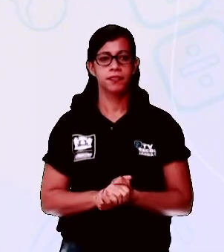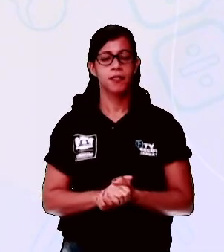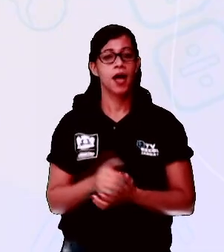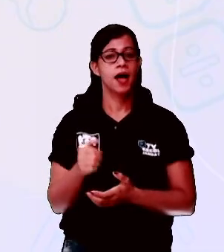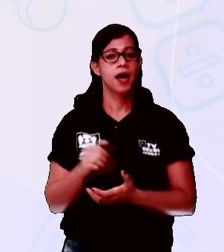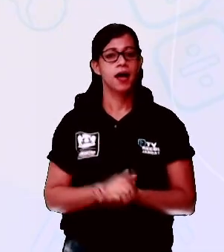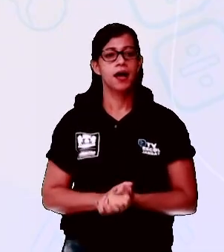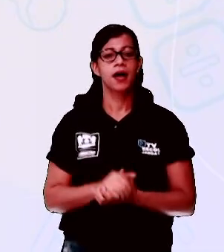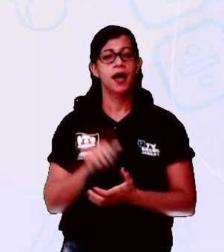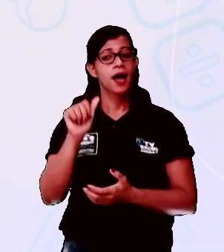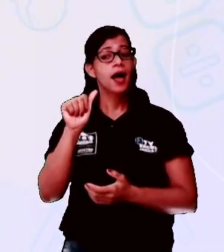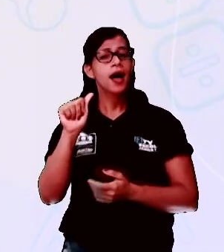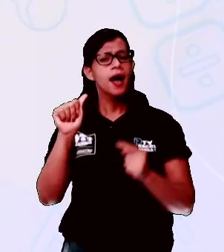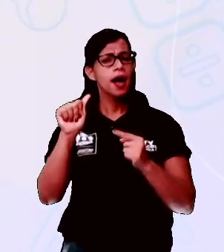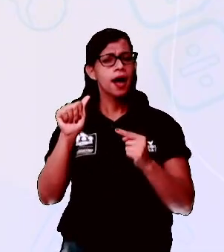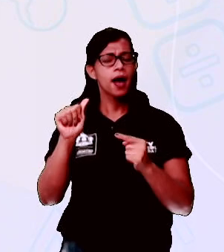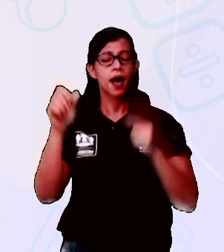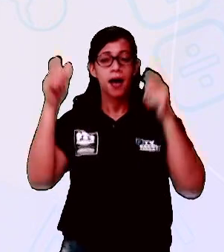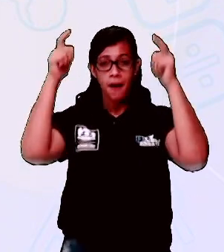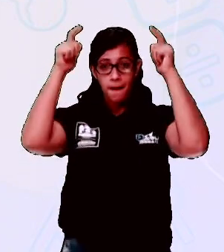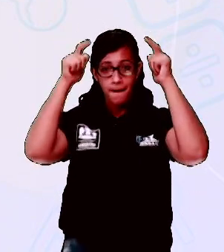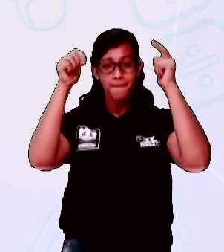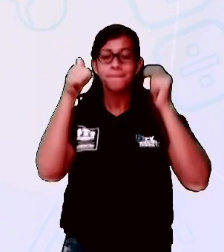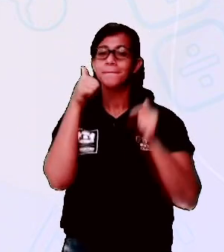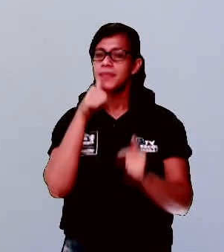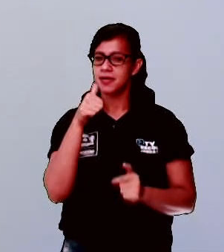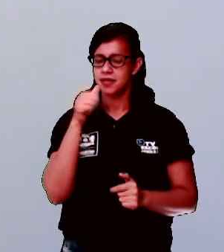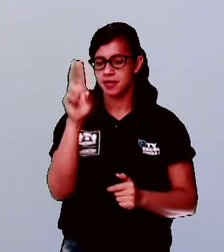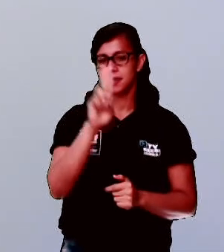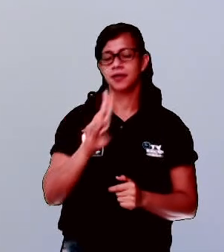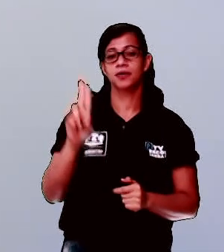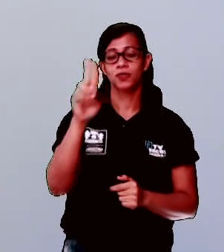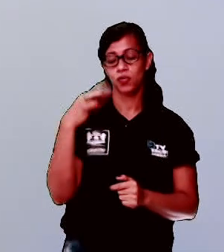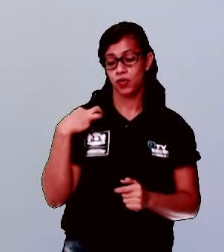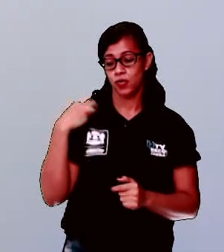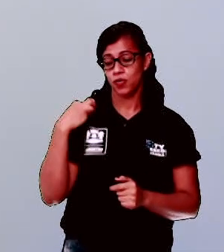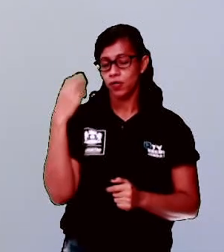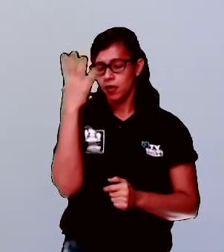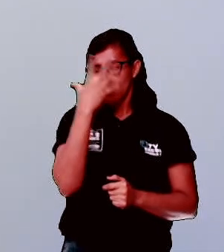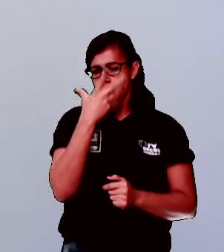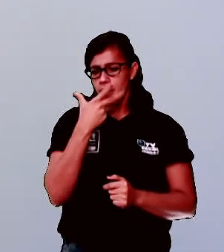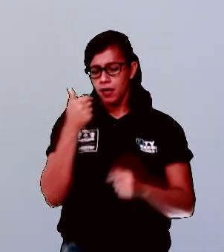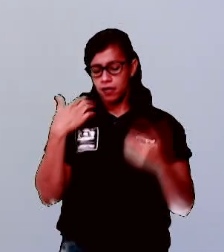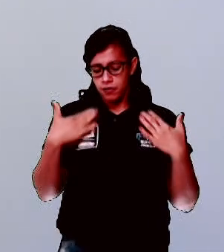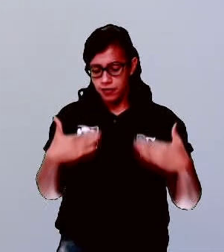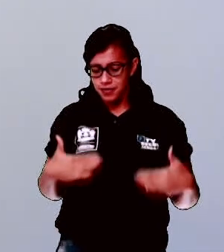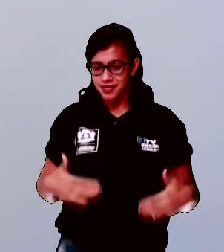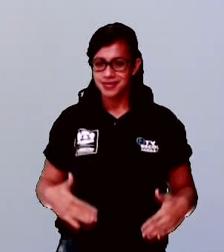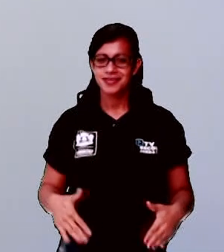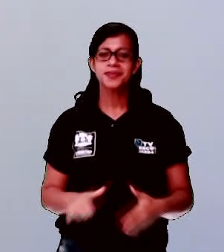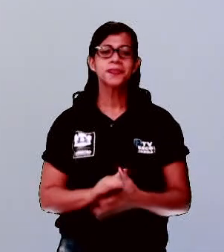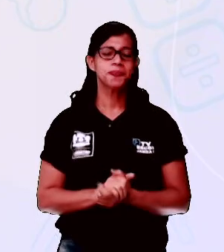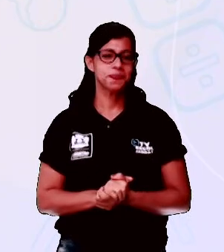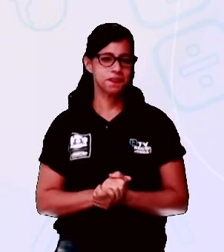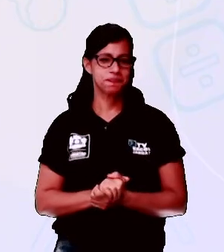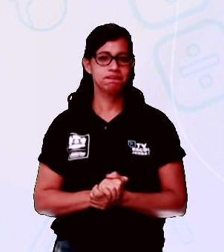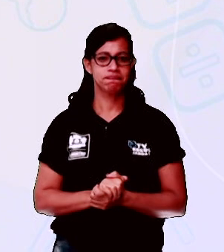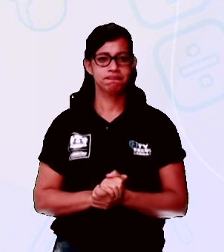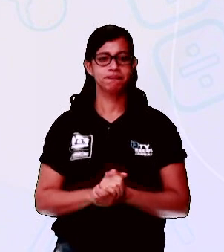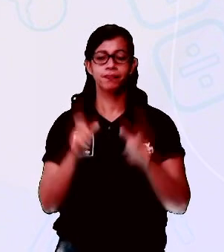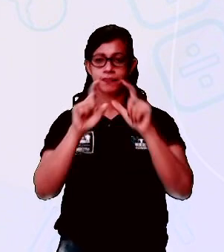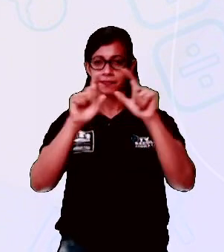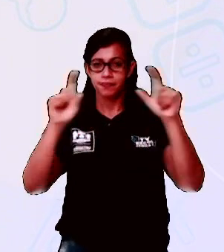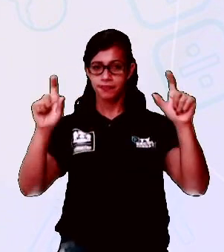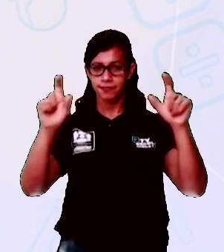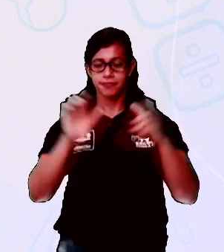A princesa usou um lindo vestido. Próxima frase. A música no